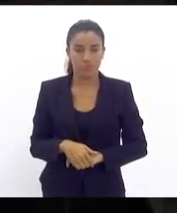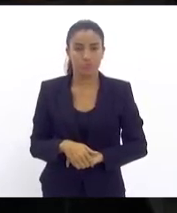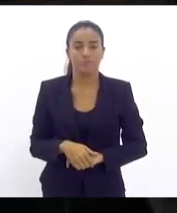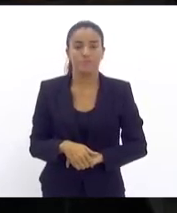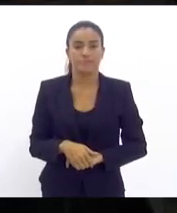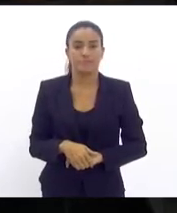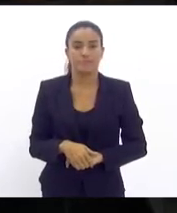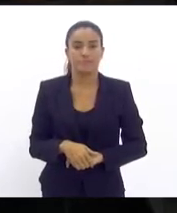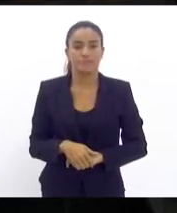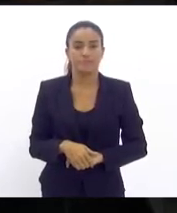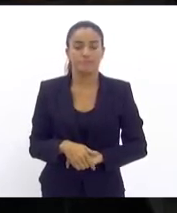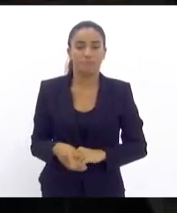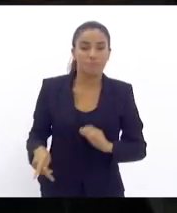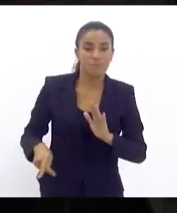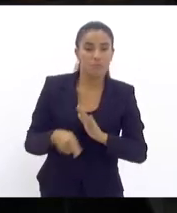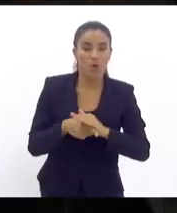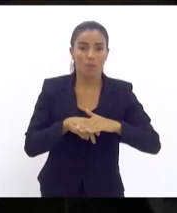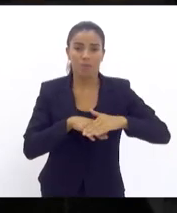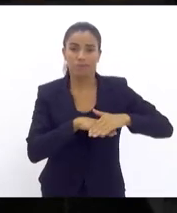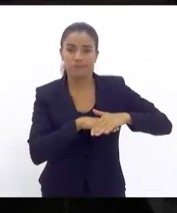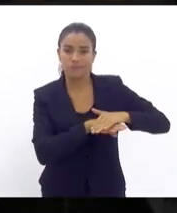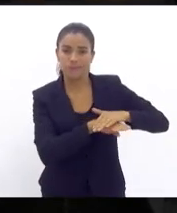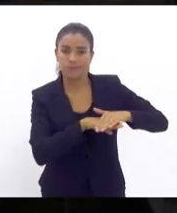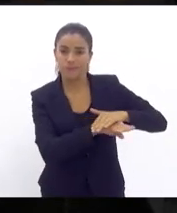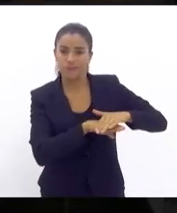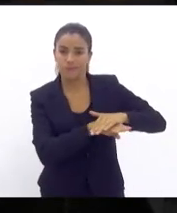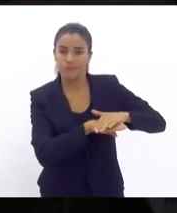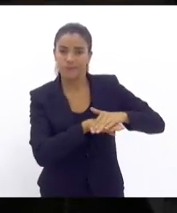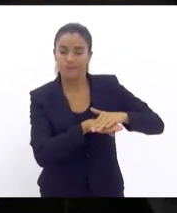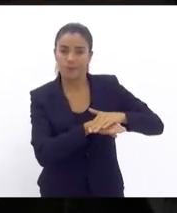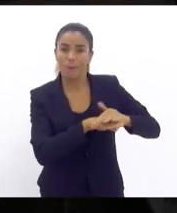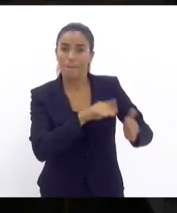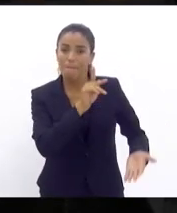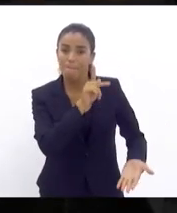das receitas brutas